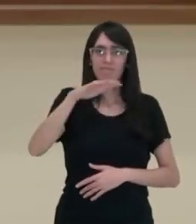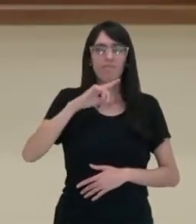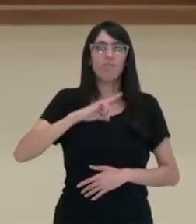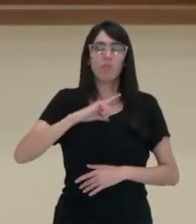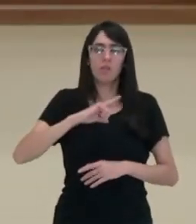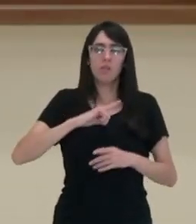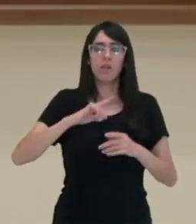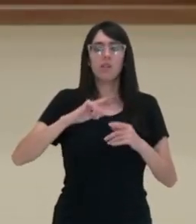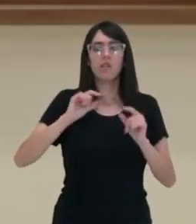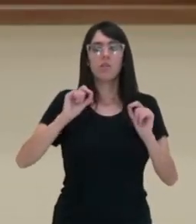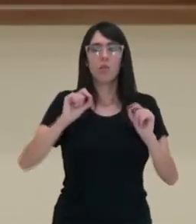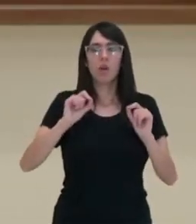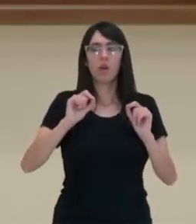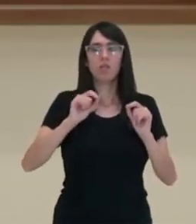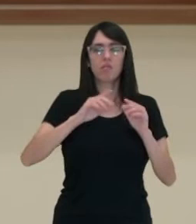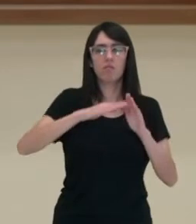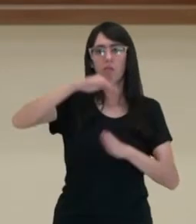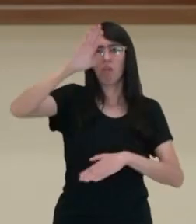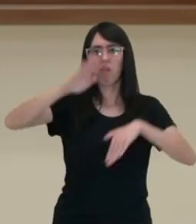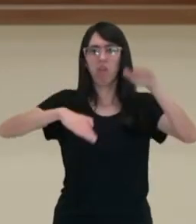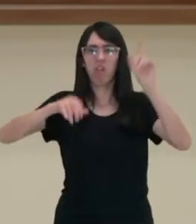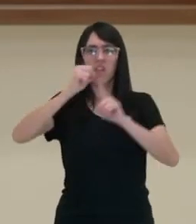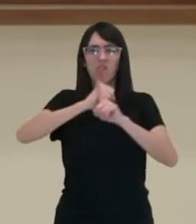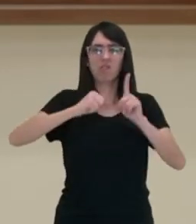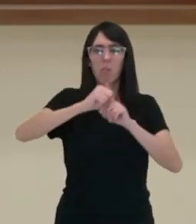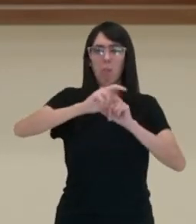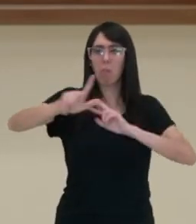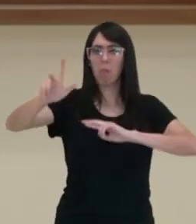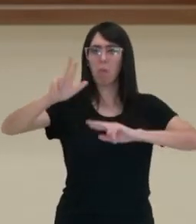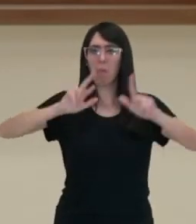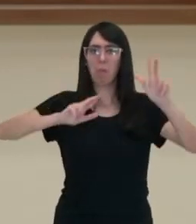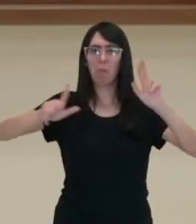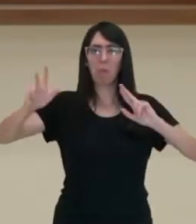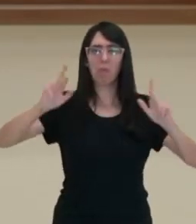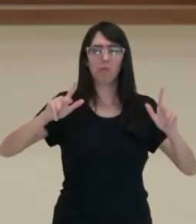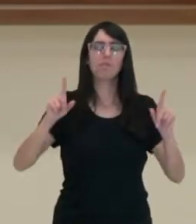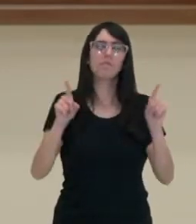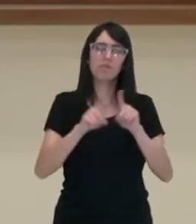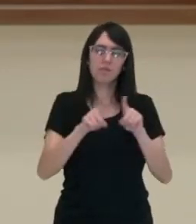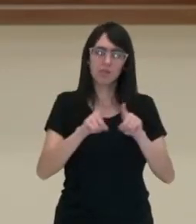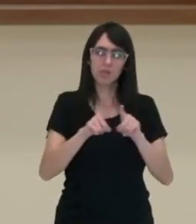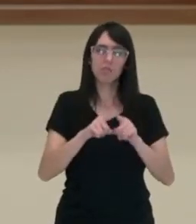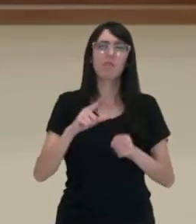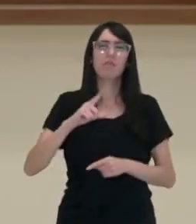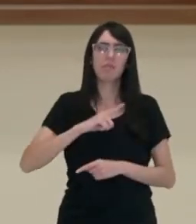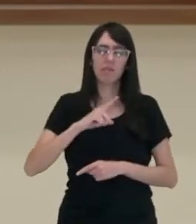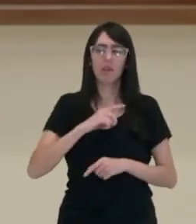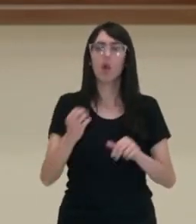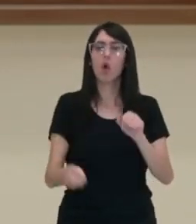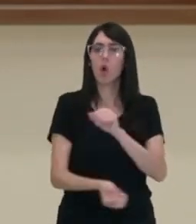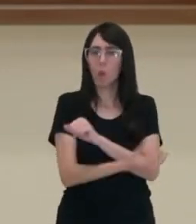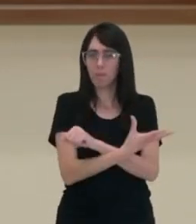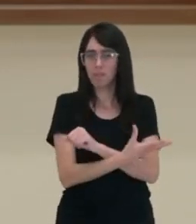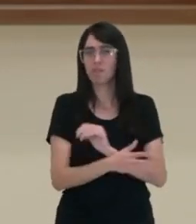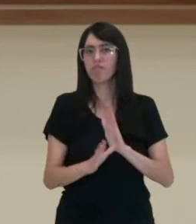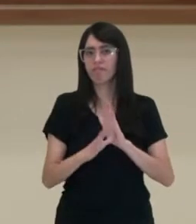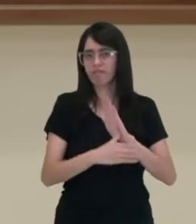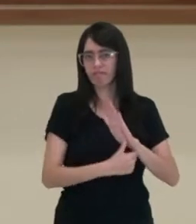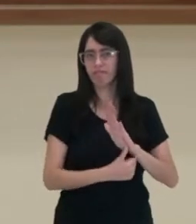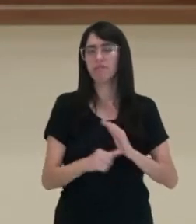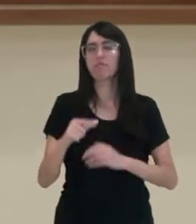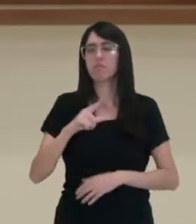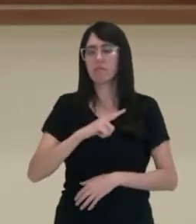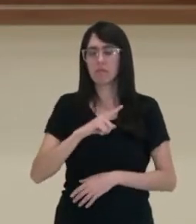níveis de desigualdade social, é muito provável também que tenha altos índices de corrupção, então a gente percebe que